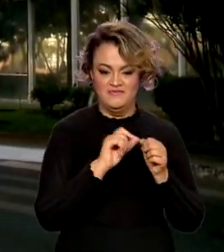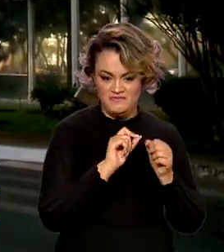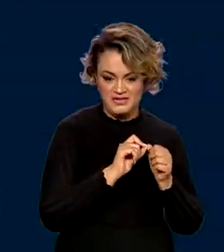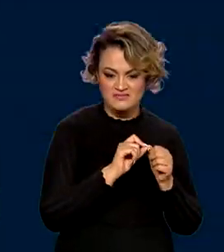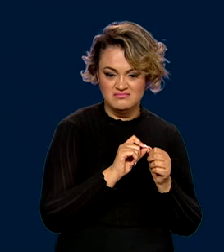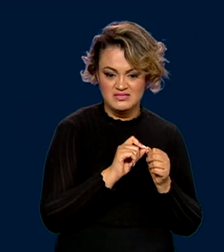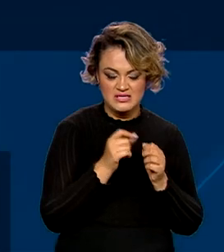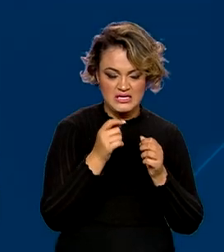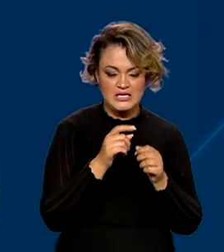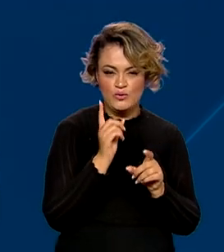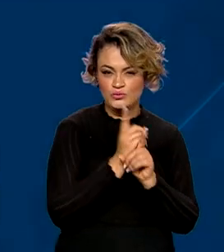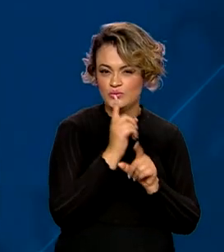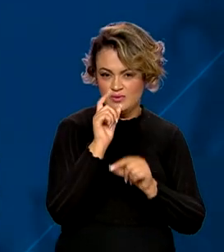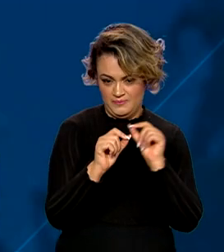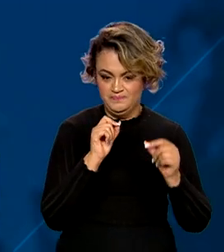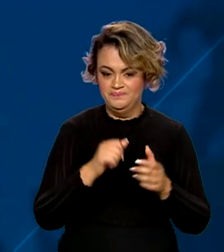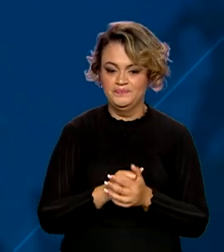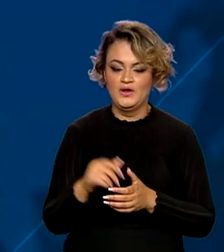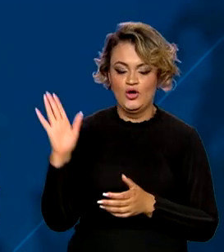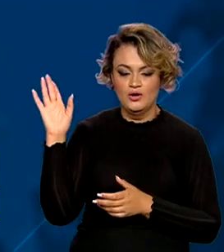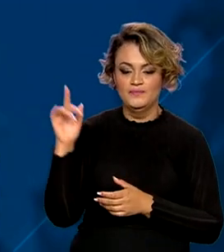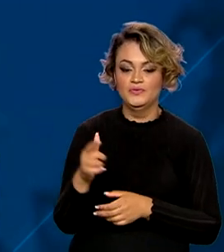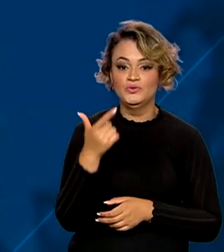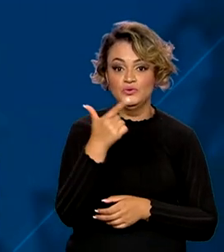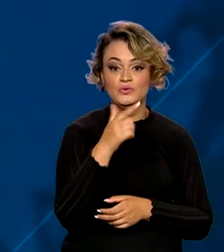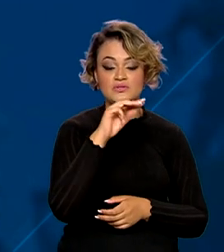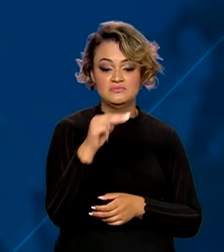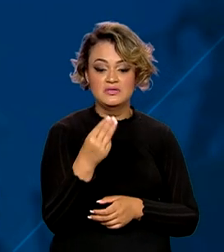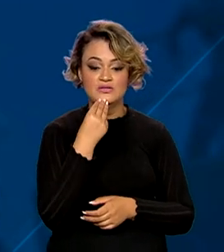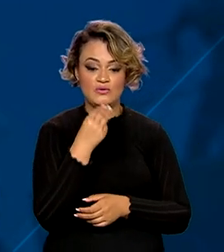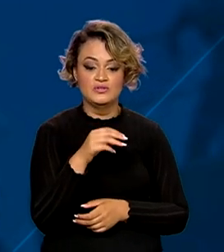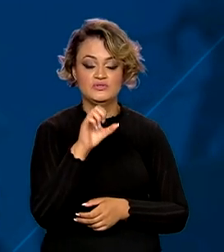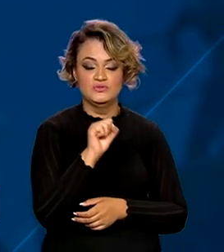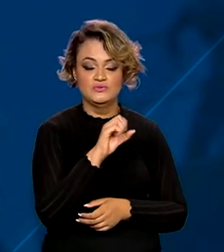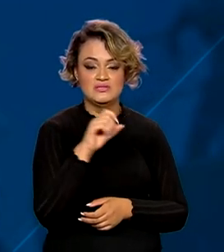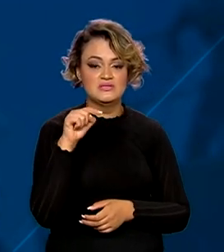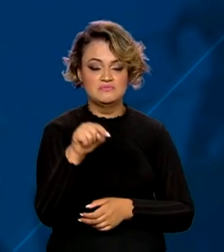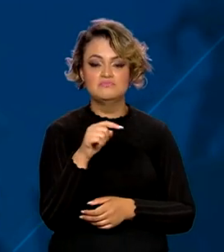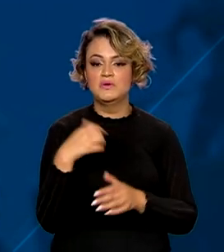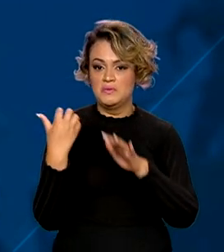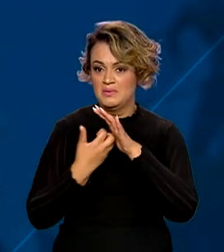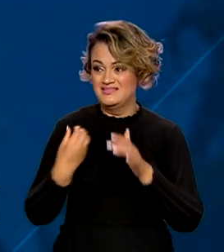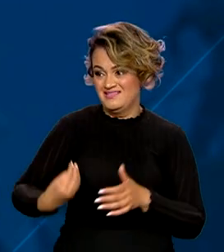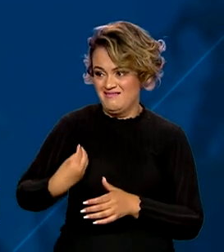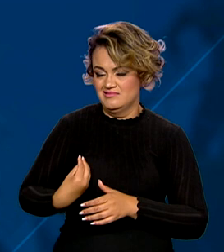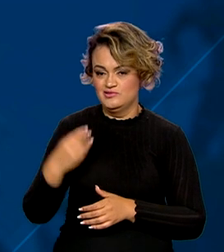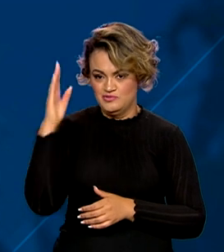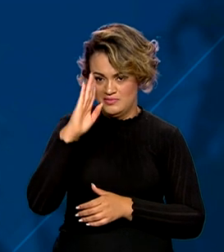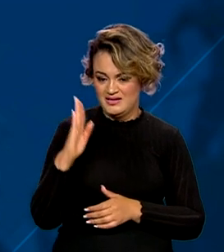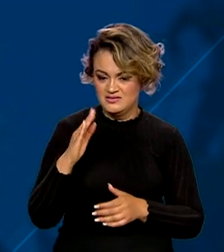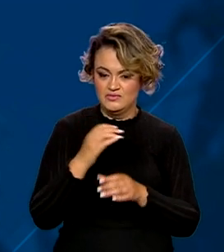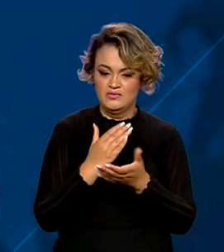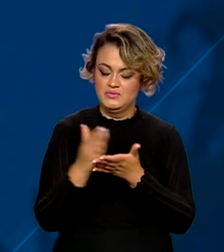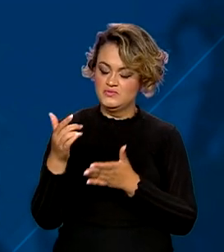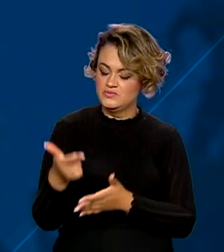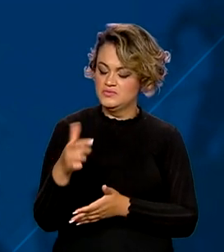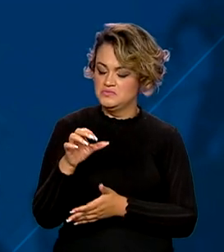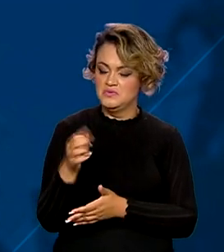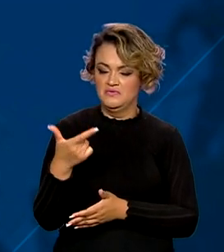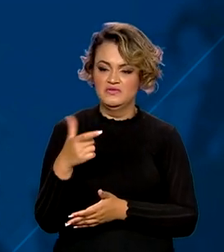Serviços. Em um universo de cerca de 2,8 milhões de empresas ativas no Brasil em 2020,